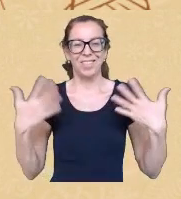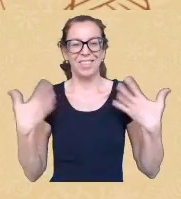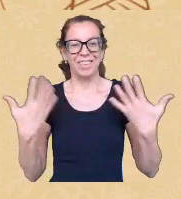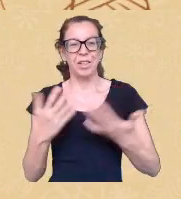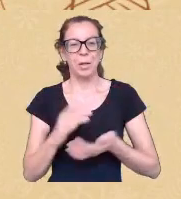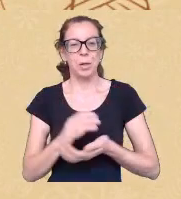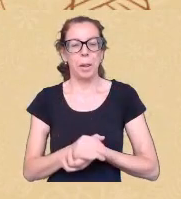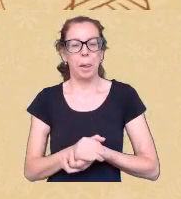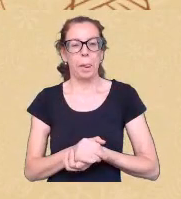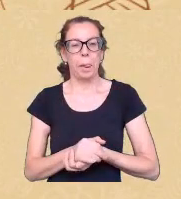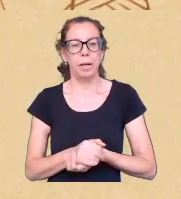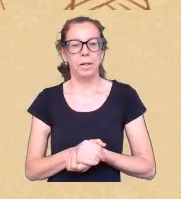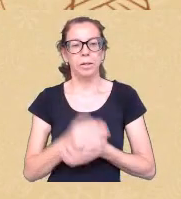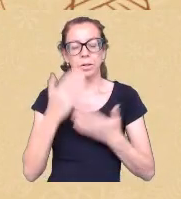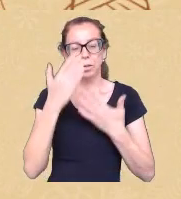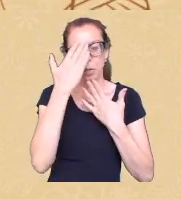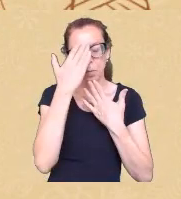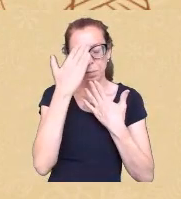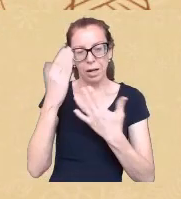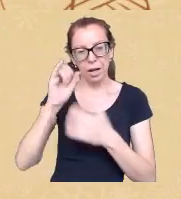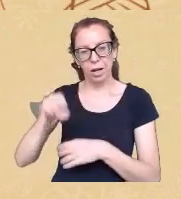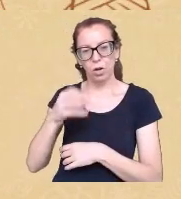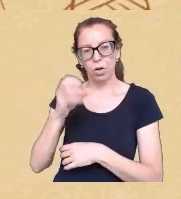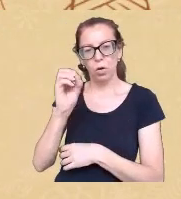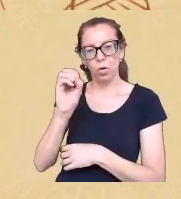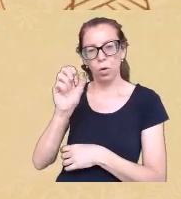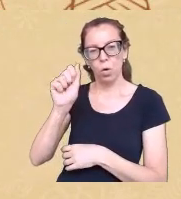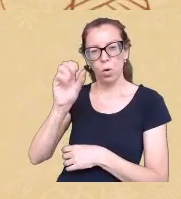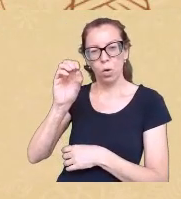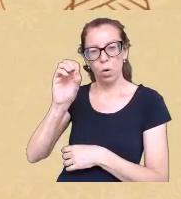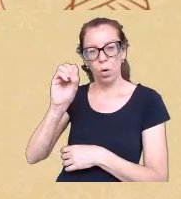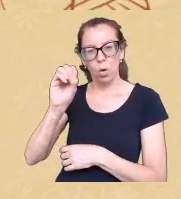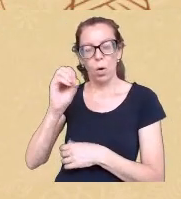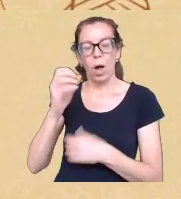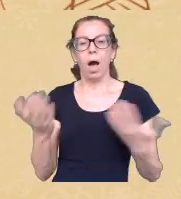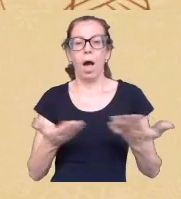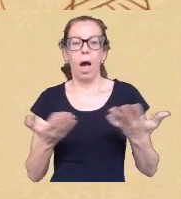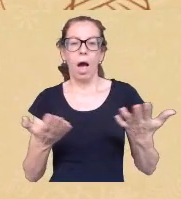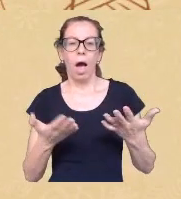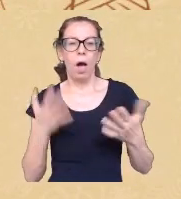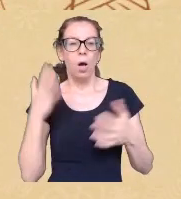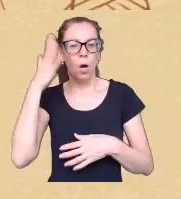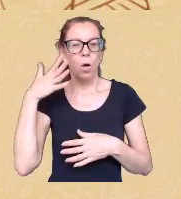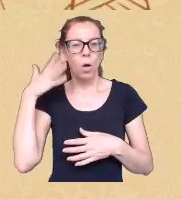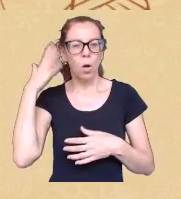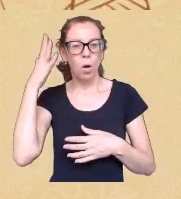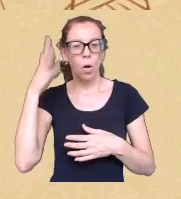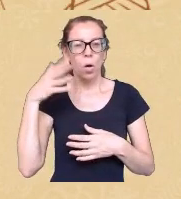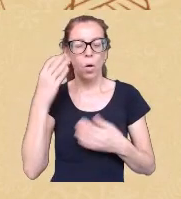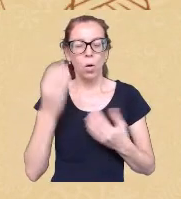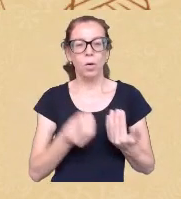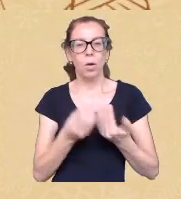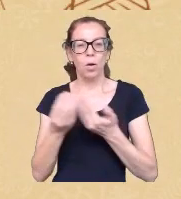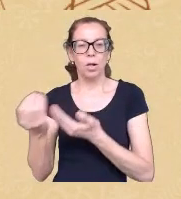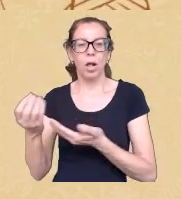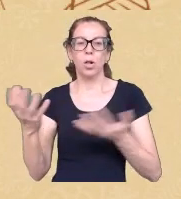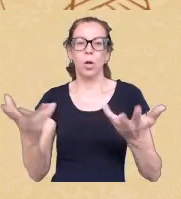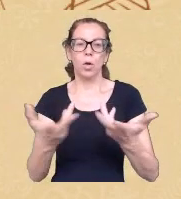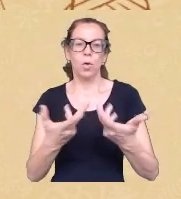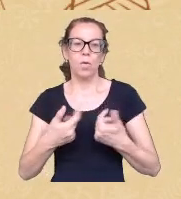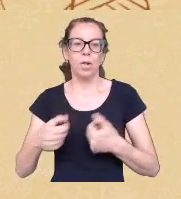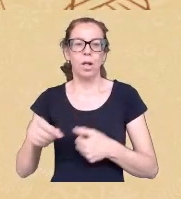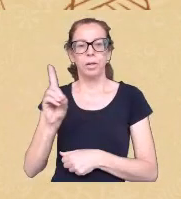obrigada João pelo comentário passo agora a palavra para a nossa convidada Denise Botelho Denise